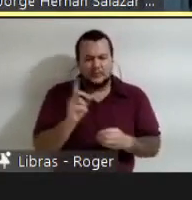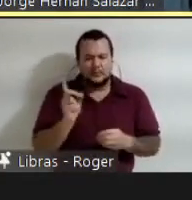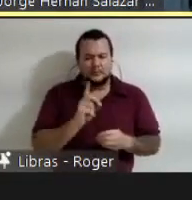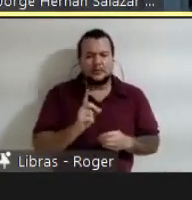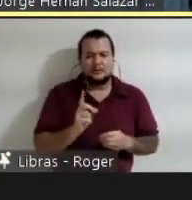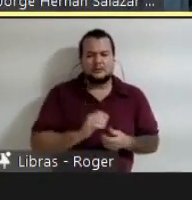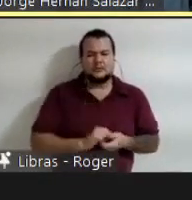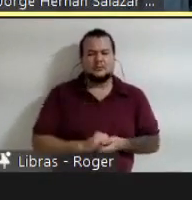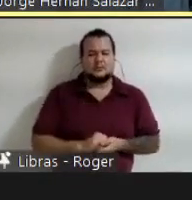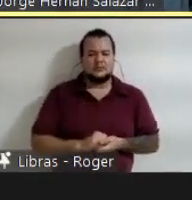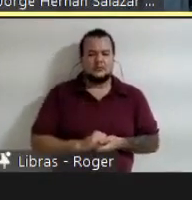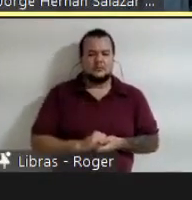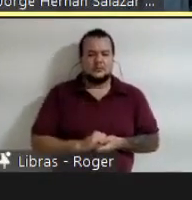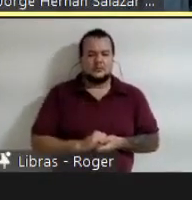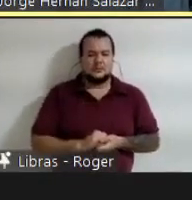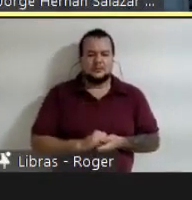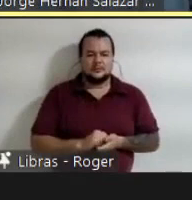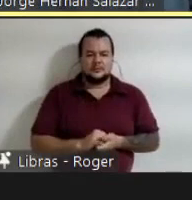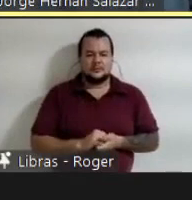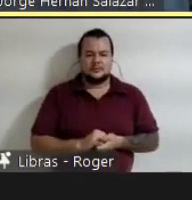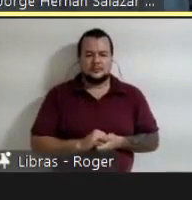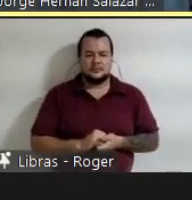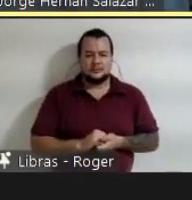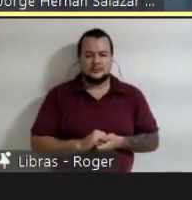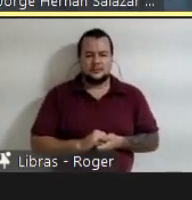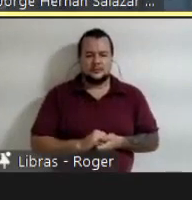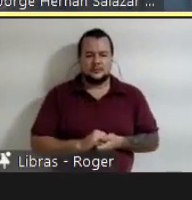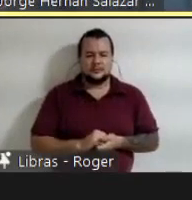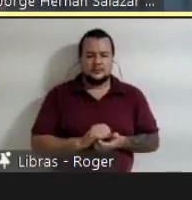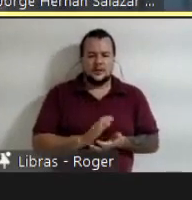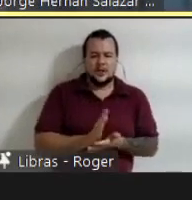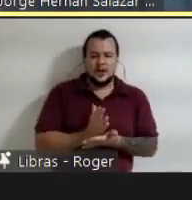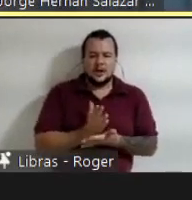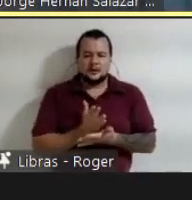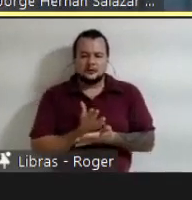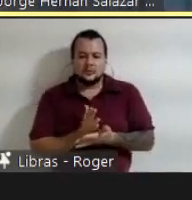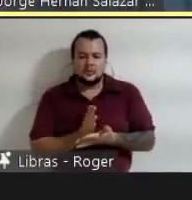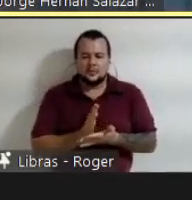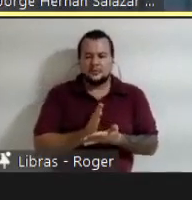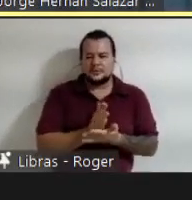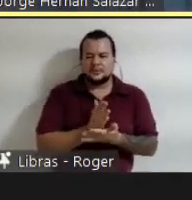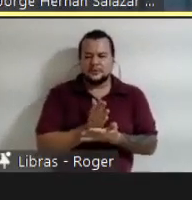muda permanentemente. Incluso se, em dúvida,